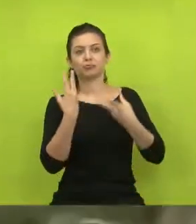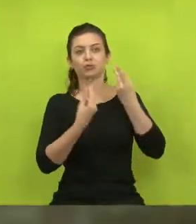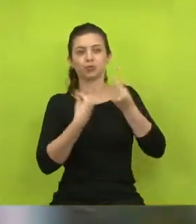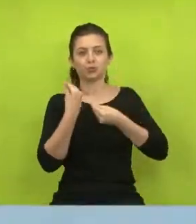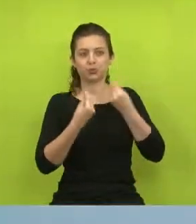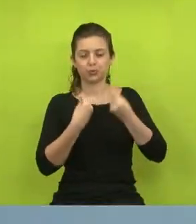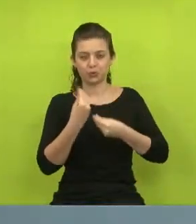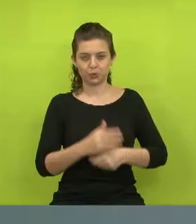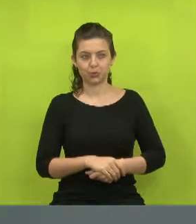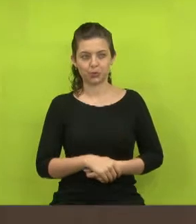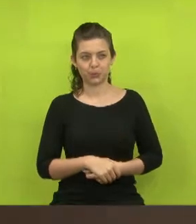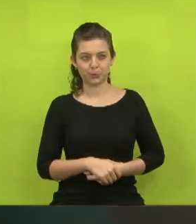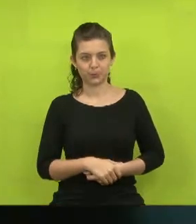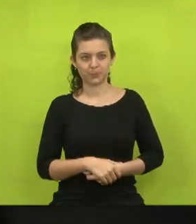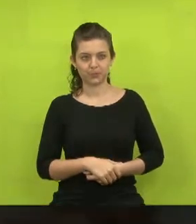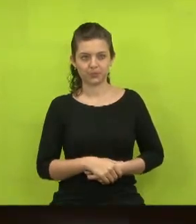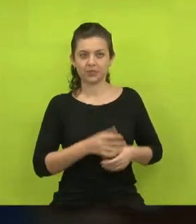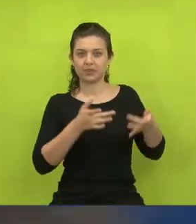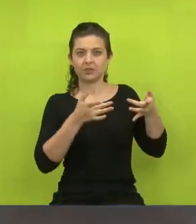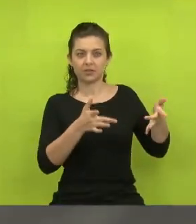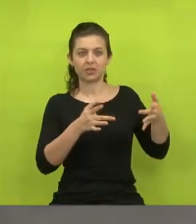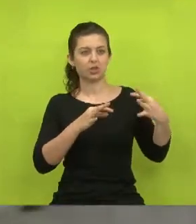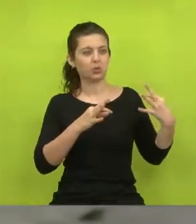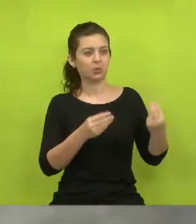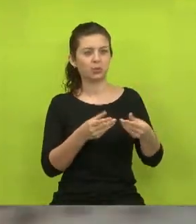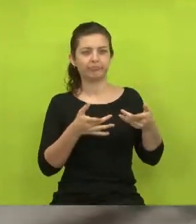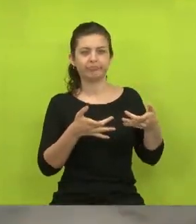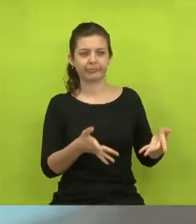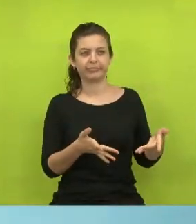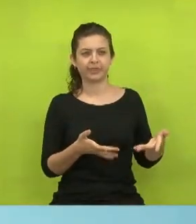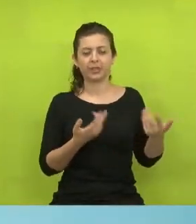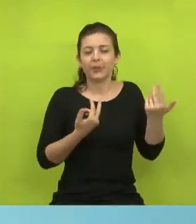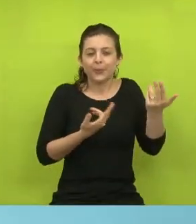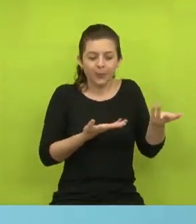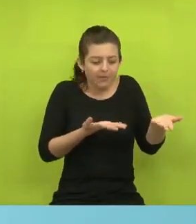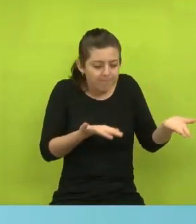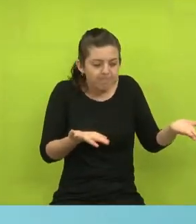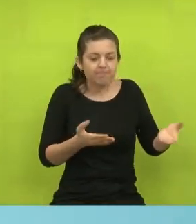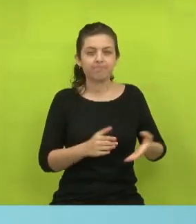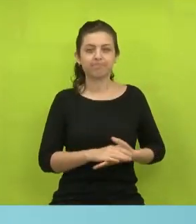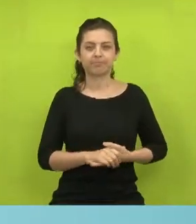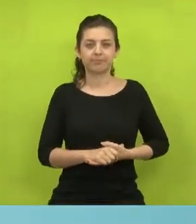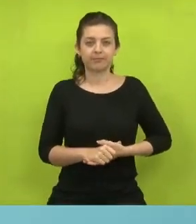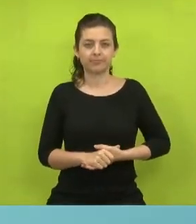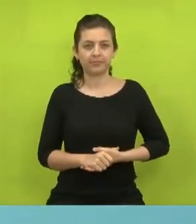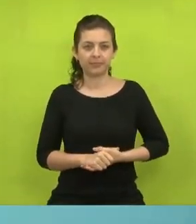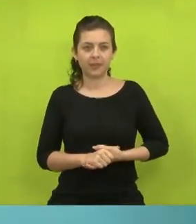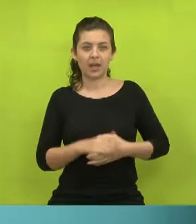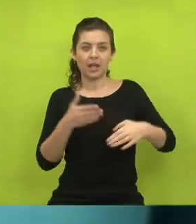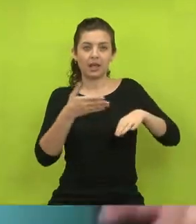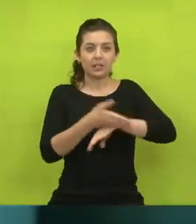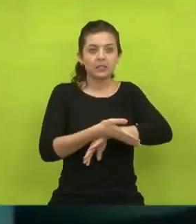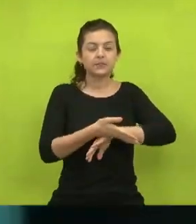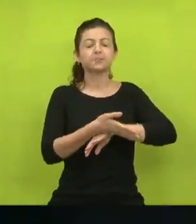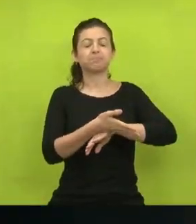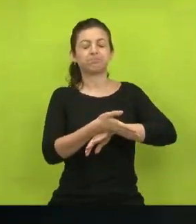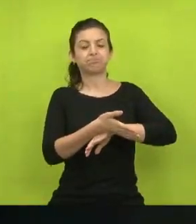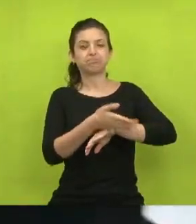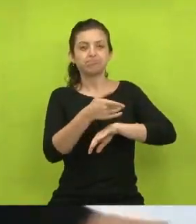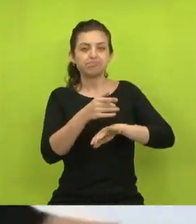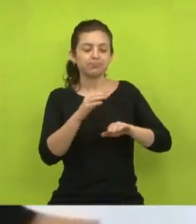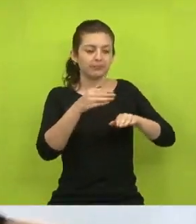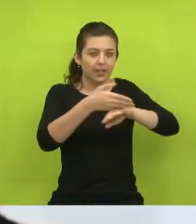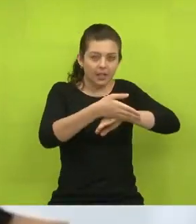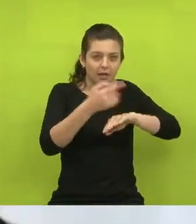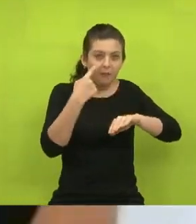estamos vivendo. Tudo largado. Como essa situação está aqui. Nós vamos entrar mais adentro do